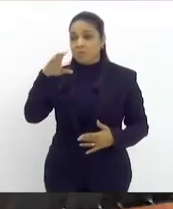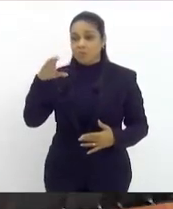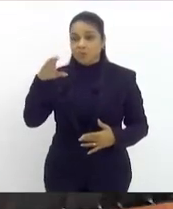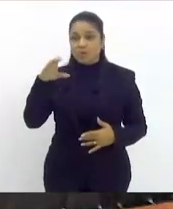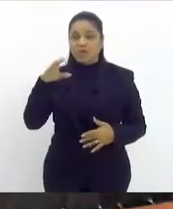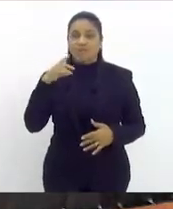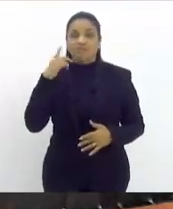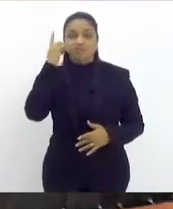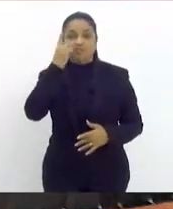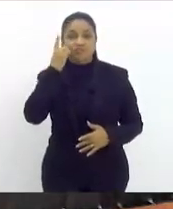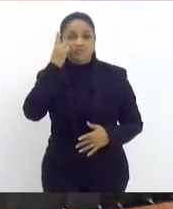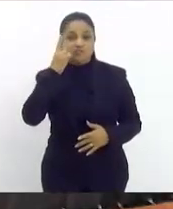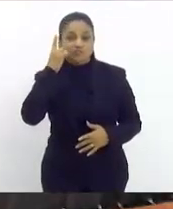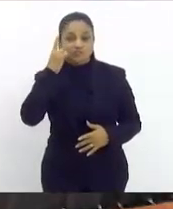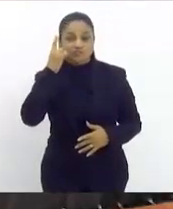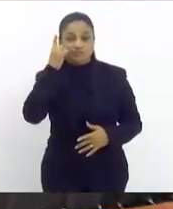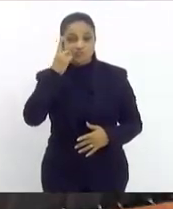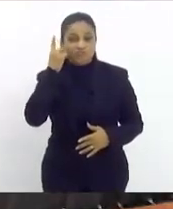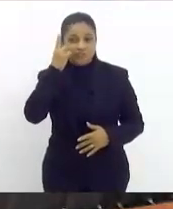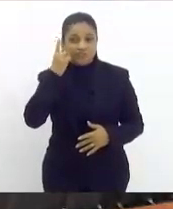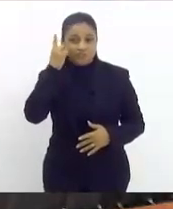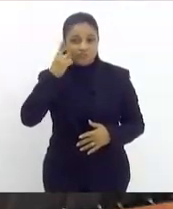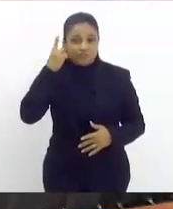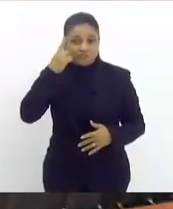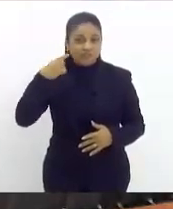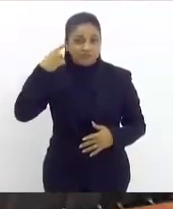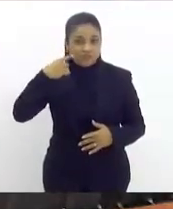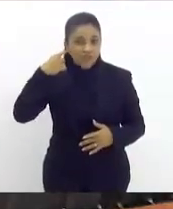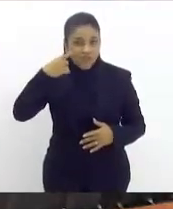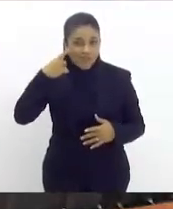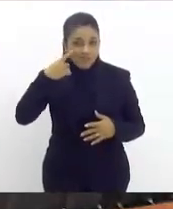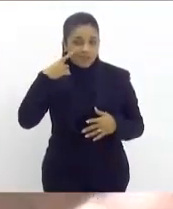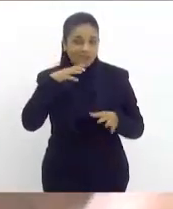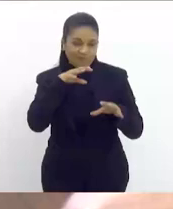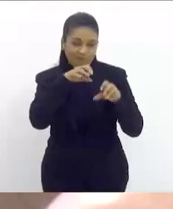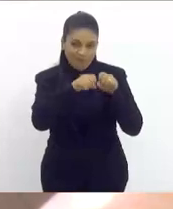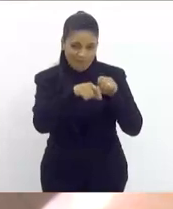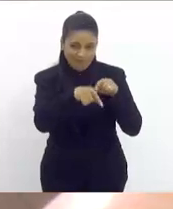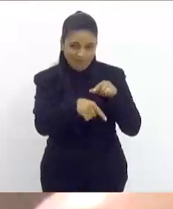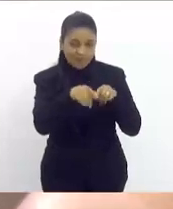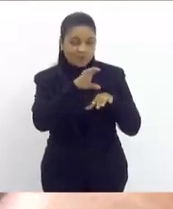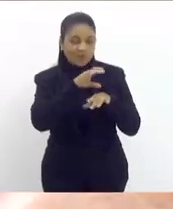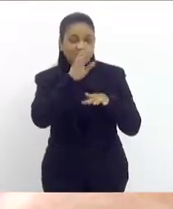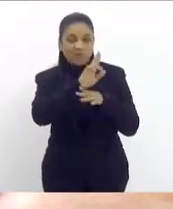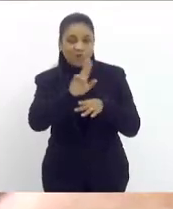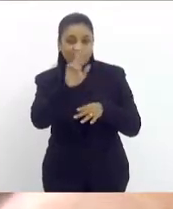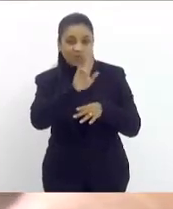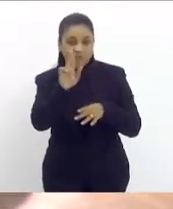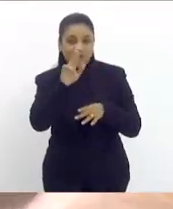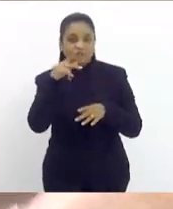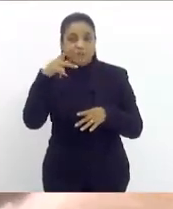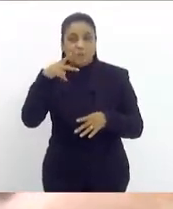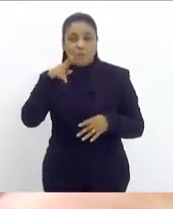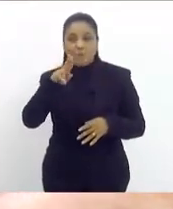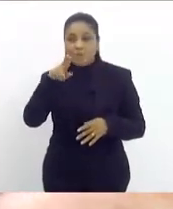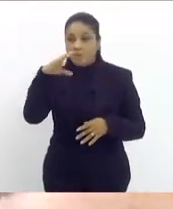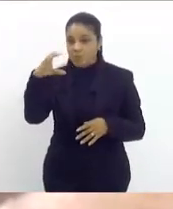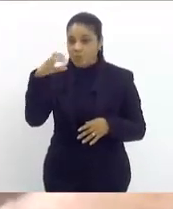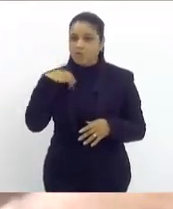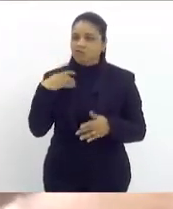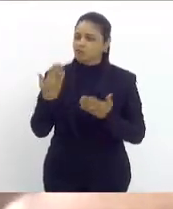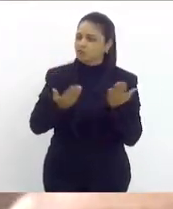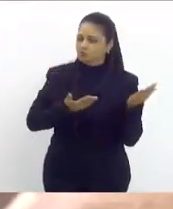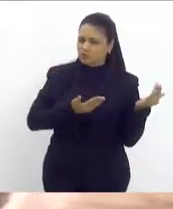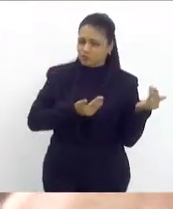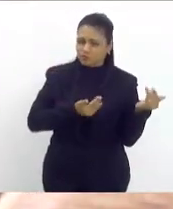casa conhecer a comissão se o presidente puder saudá-los são jovens ávidos por conhecimento que é a